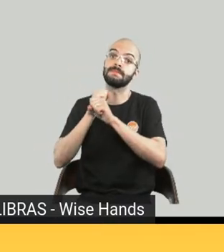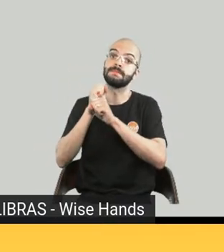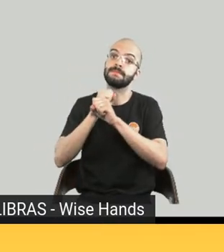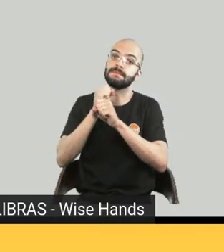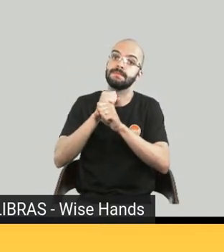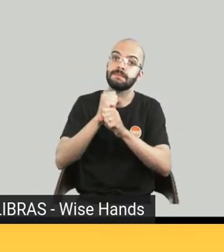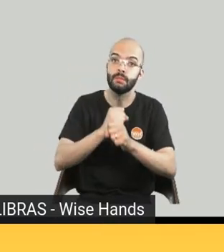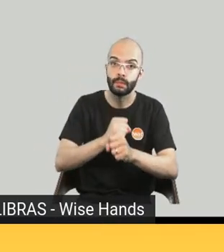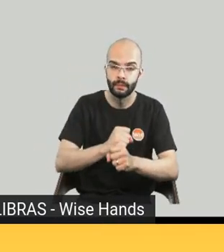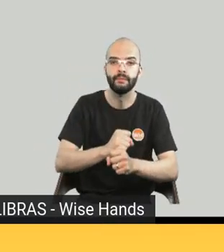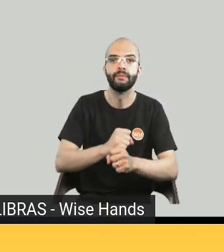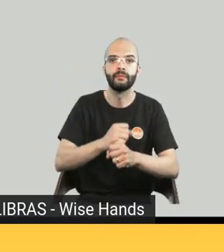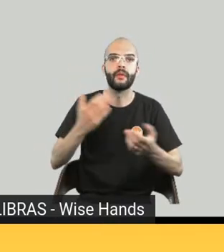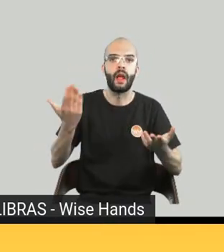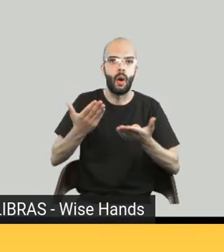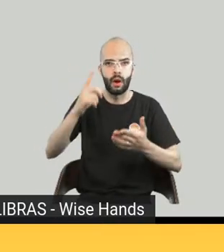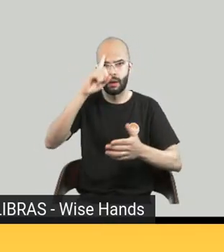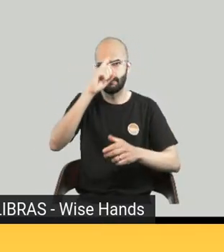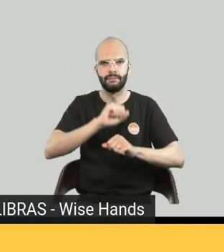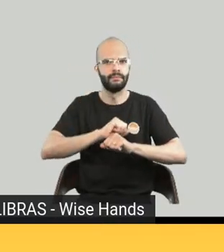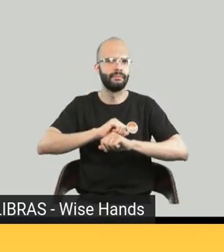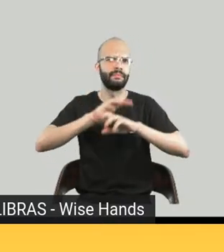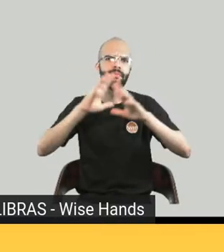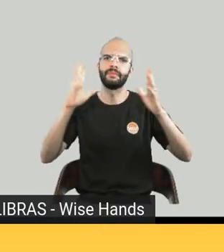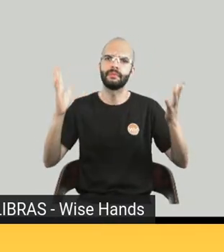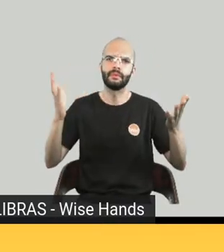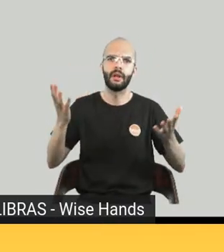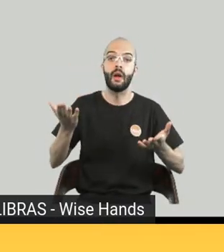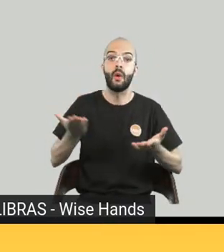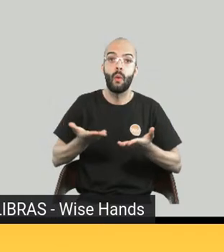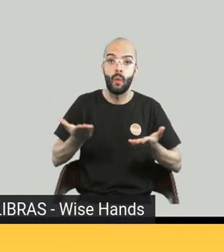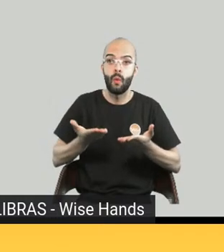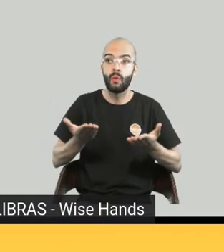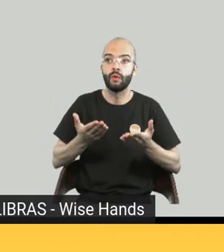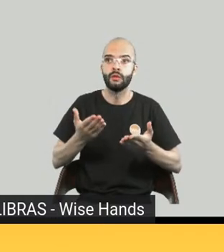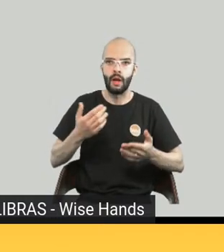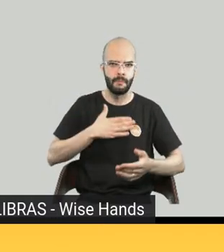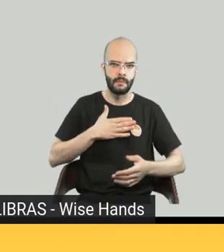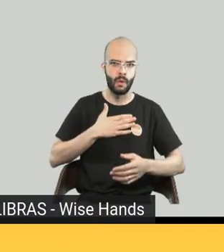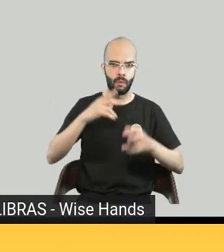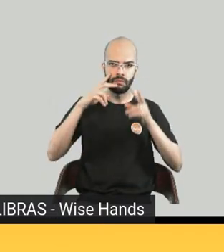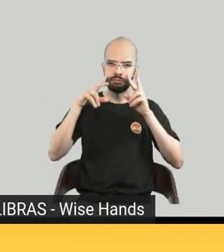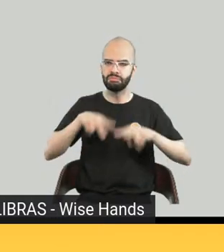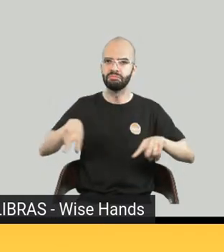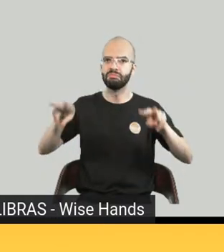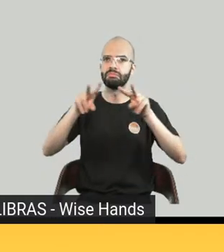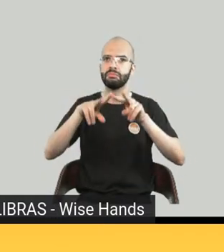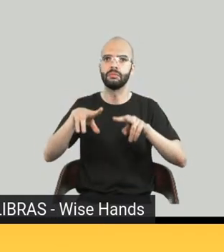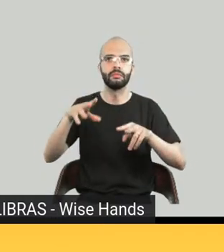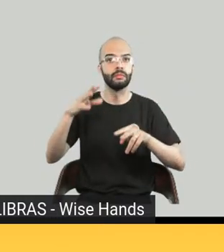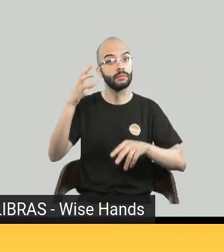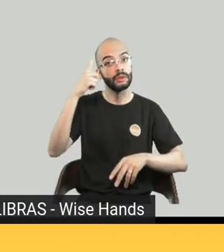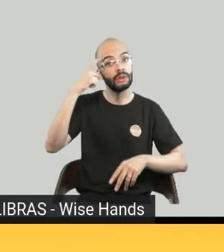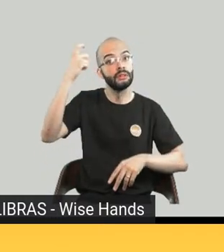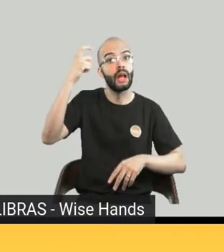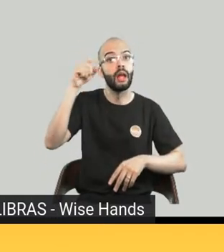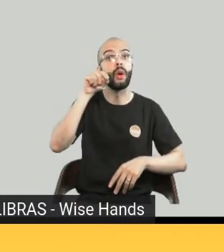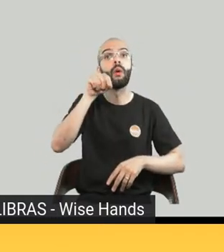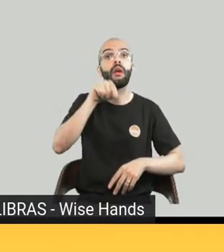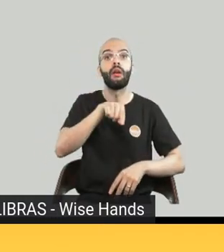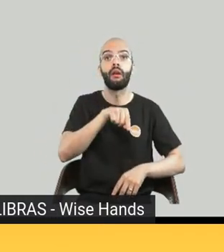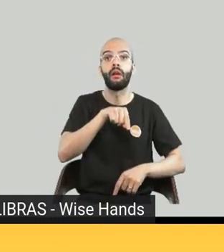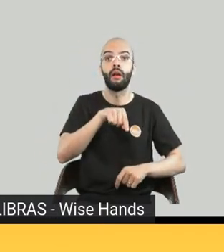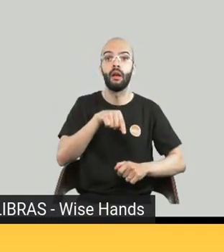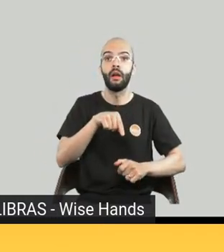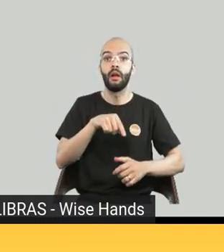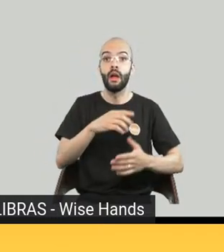foram se tornando claras algumas coisas, pelo menos aqui na minha visão, né? Primeiro que o físico e digital no